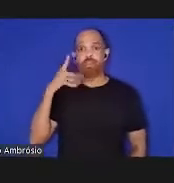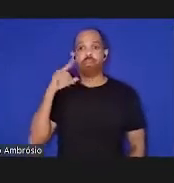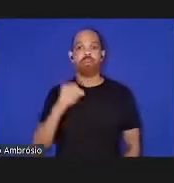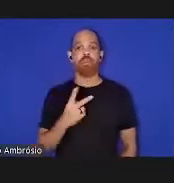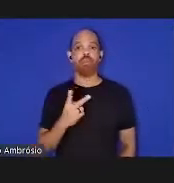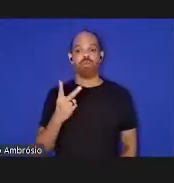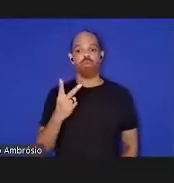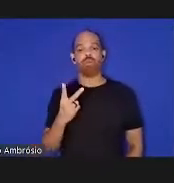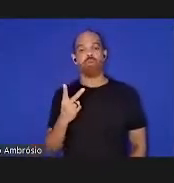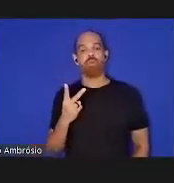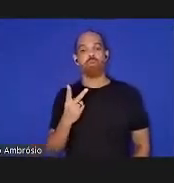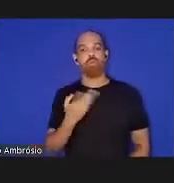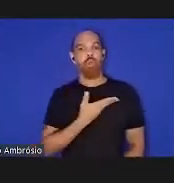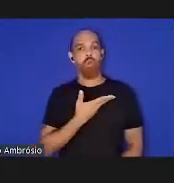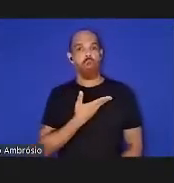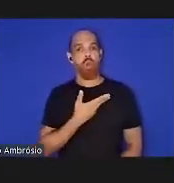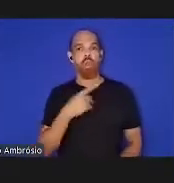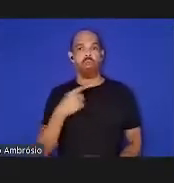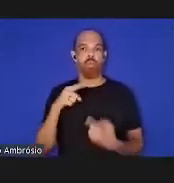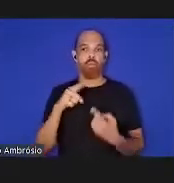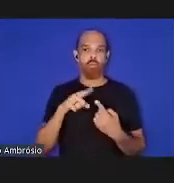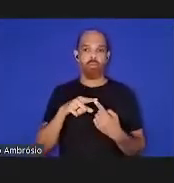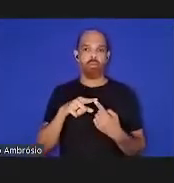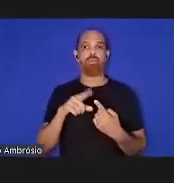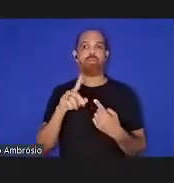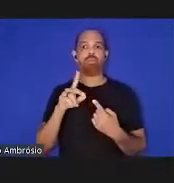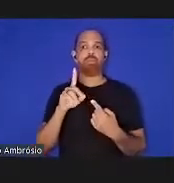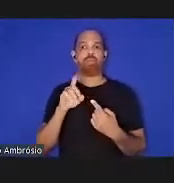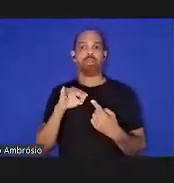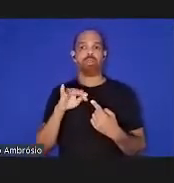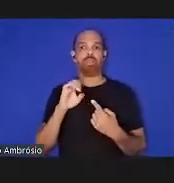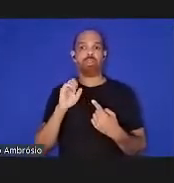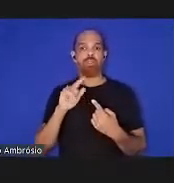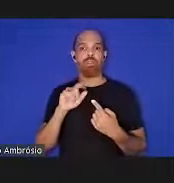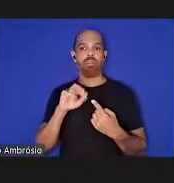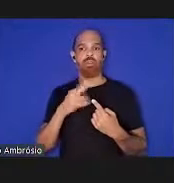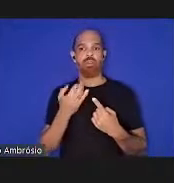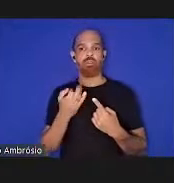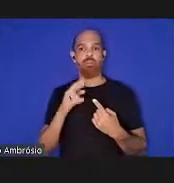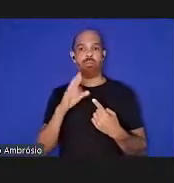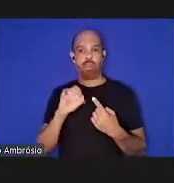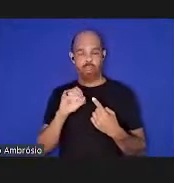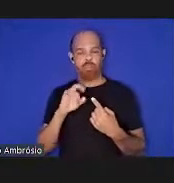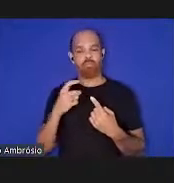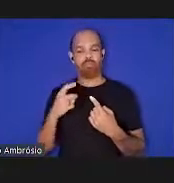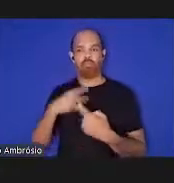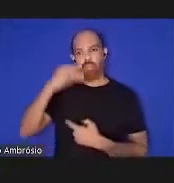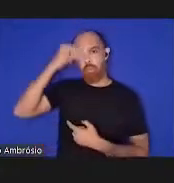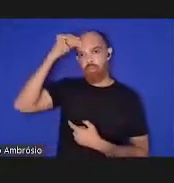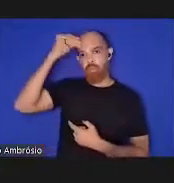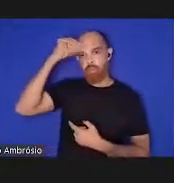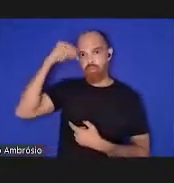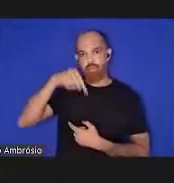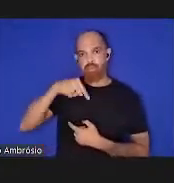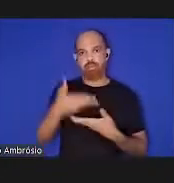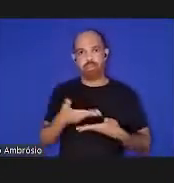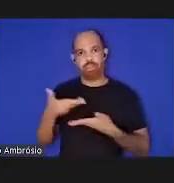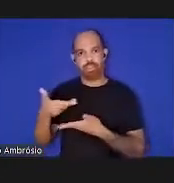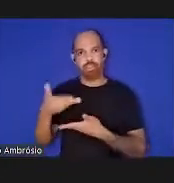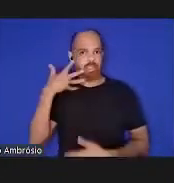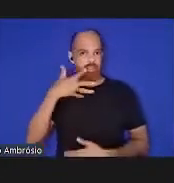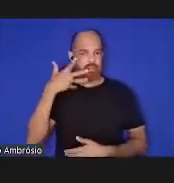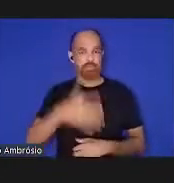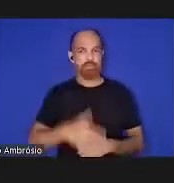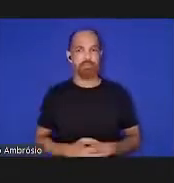entre eles o professor Cláudio Tadeu Daniel Ribeiro da Fiocruz que me apadrinhou nessa cerimónia agradeço o